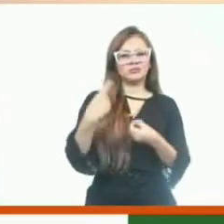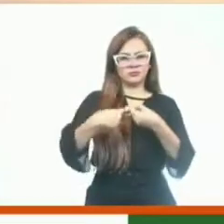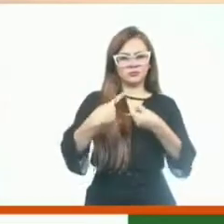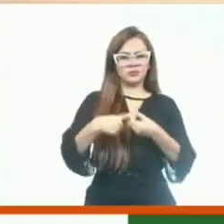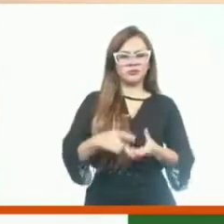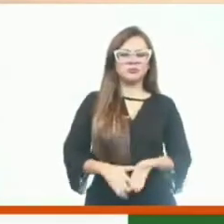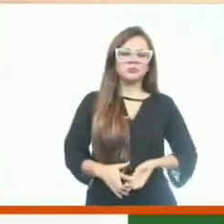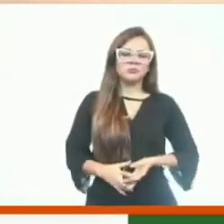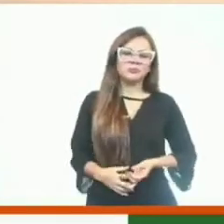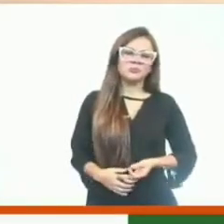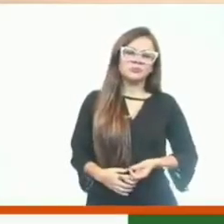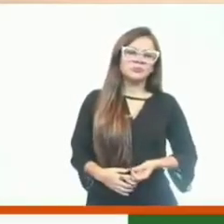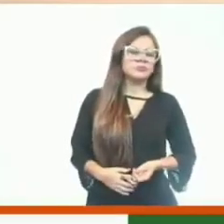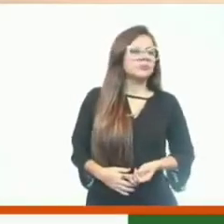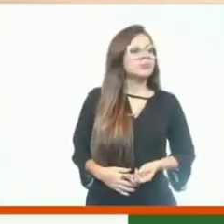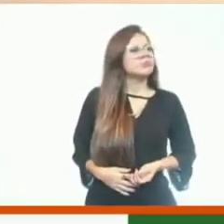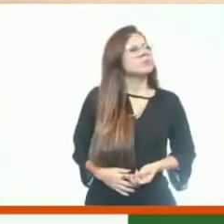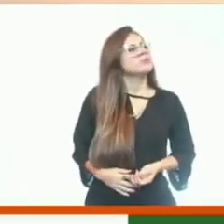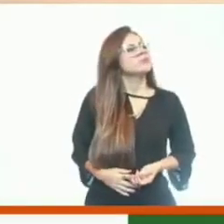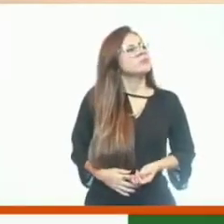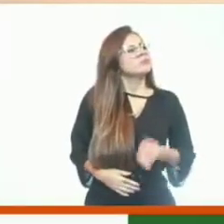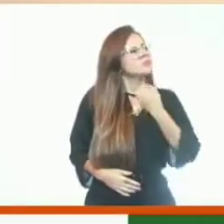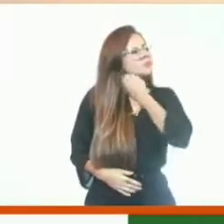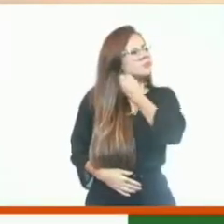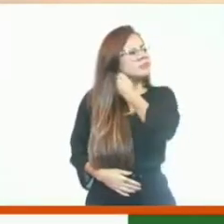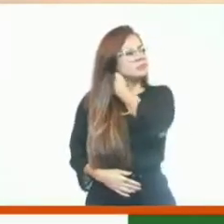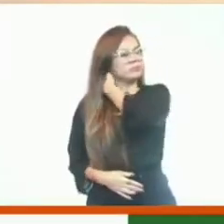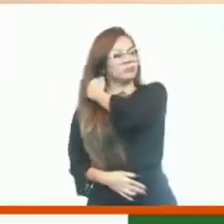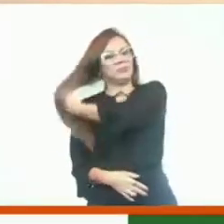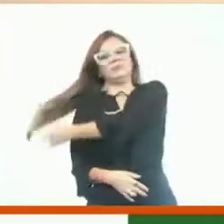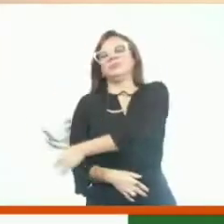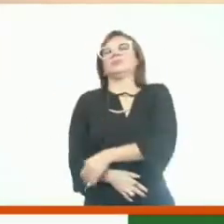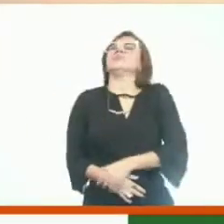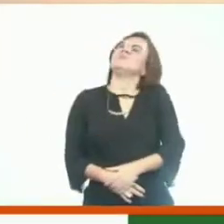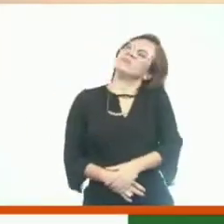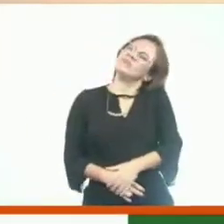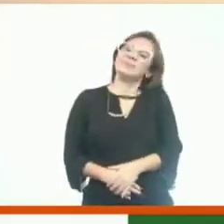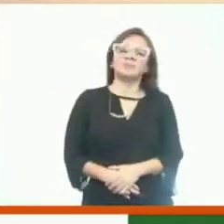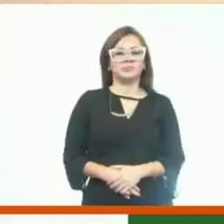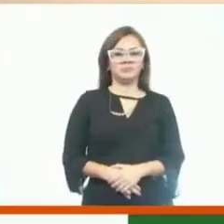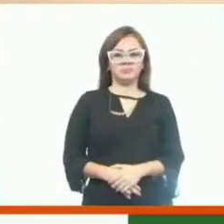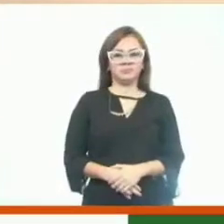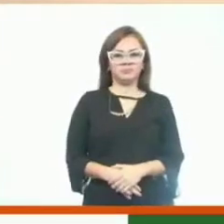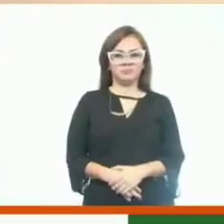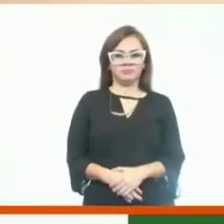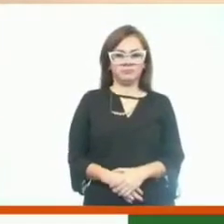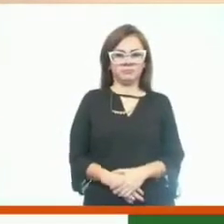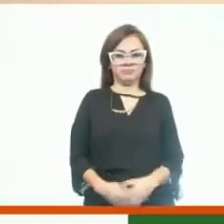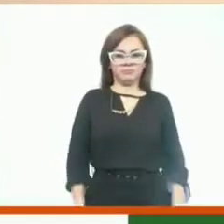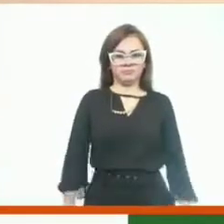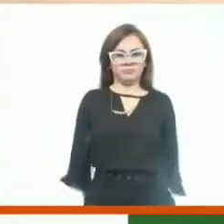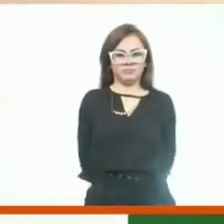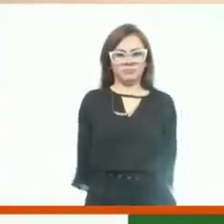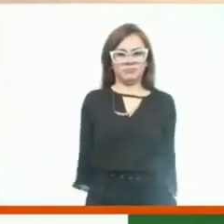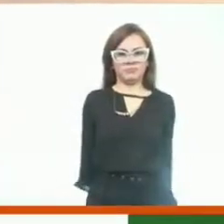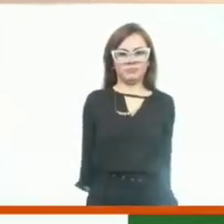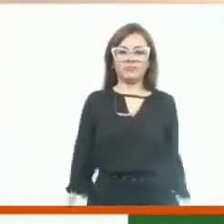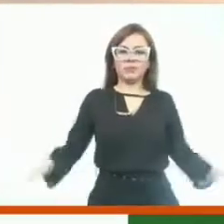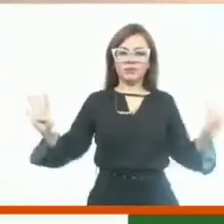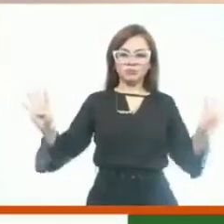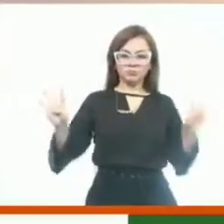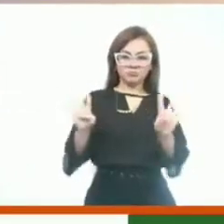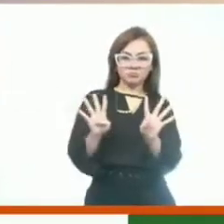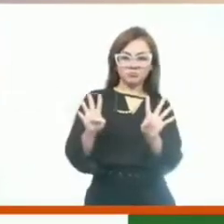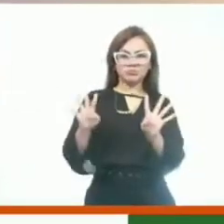Vamos agora puxar. Você segura o pano aí, os vereadores se aproximam aí da placa. A gente se aproxima aqui também.